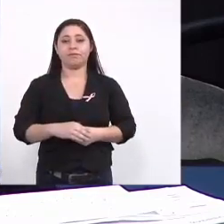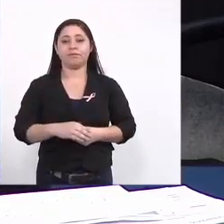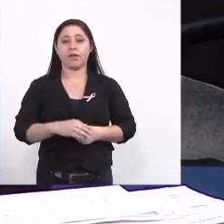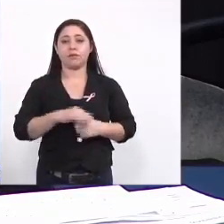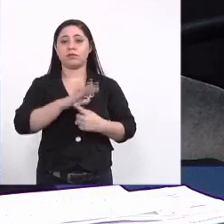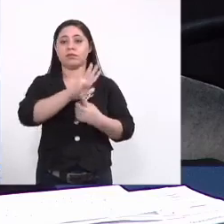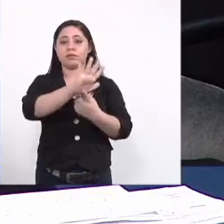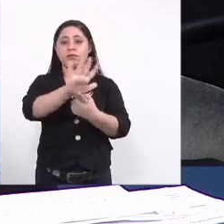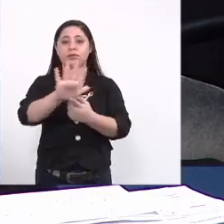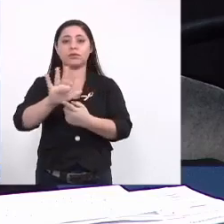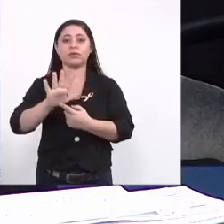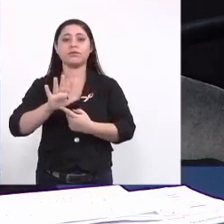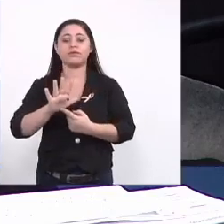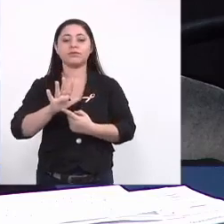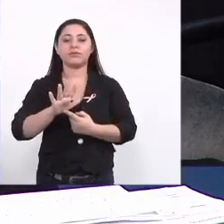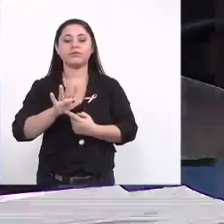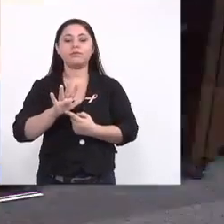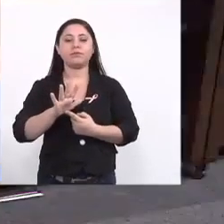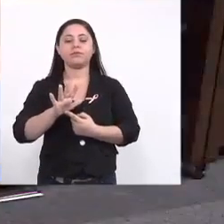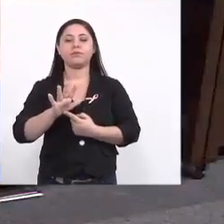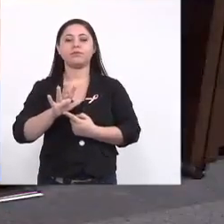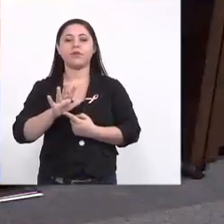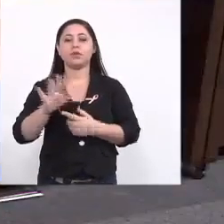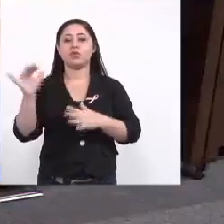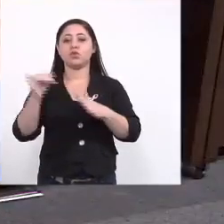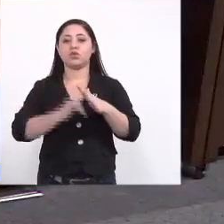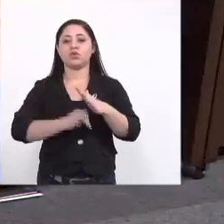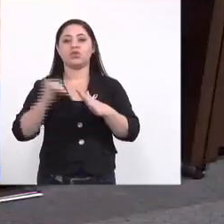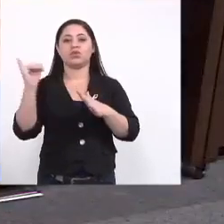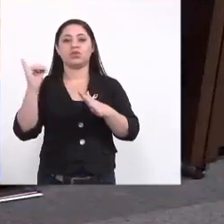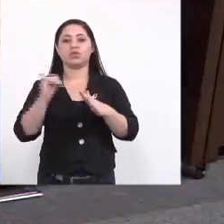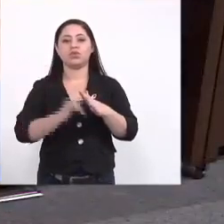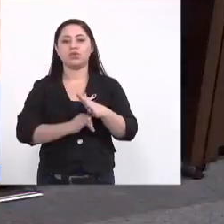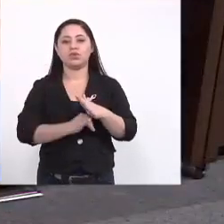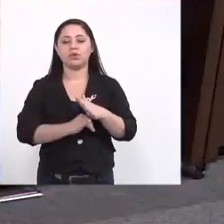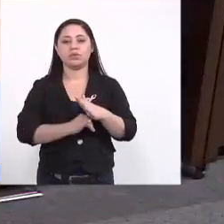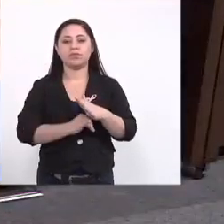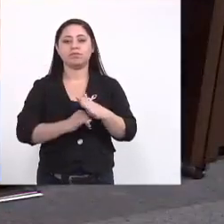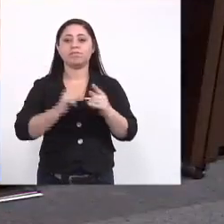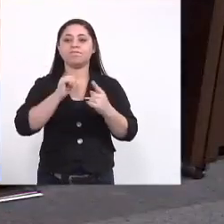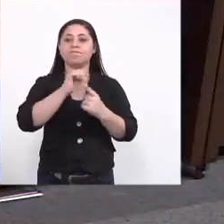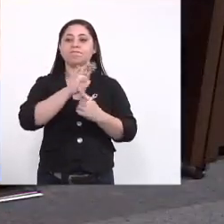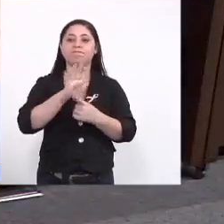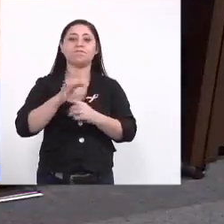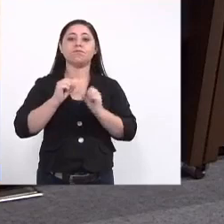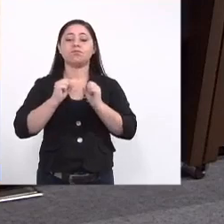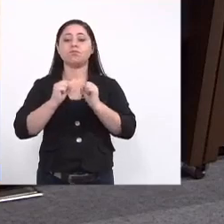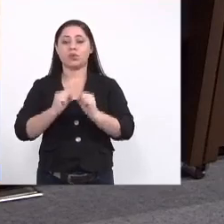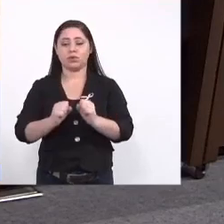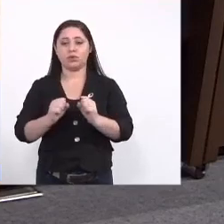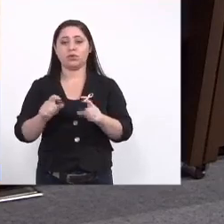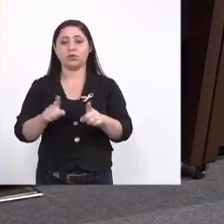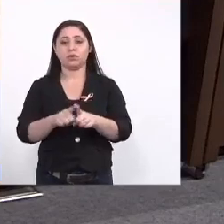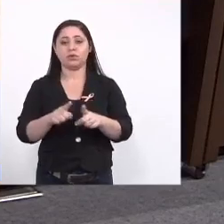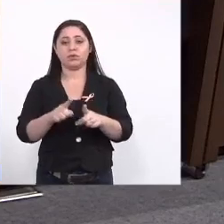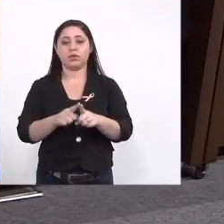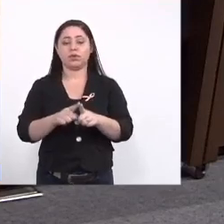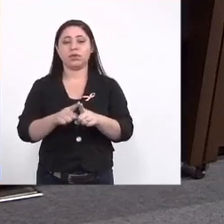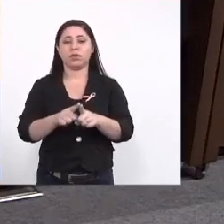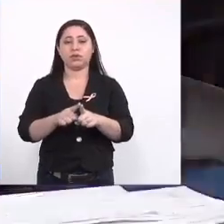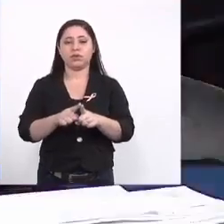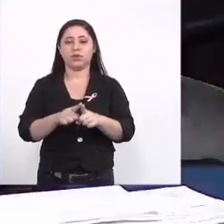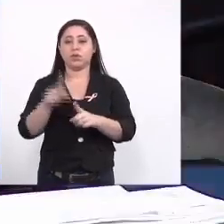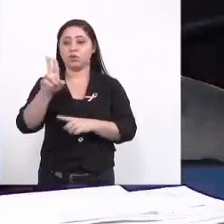apresentar para as instituições nós podemos dentro